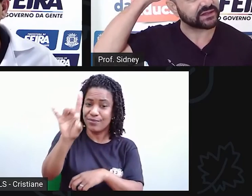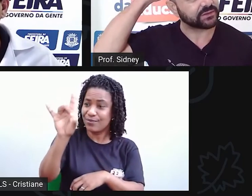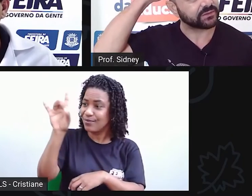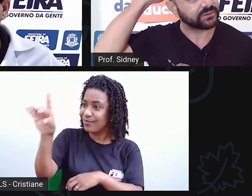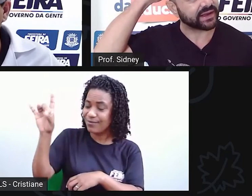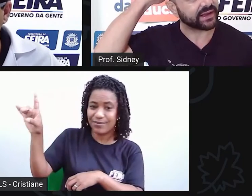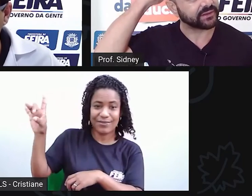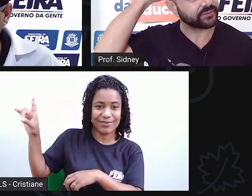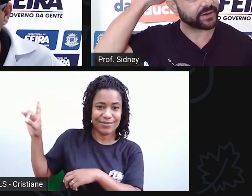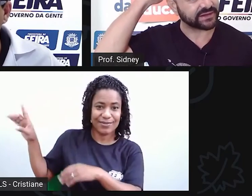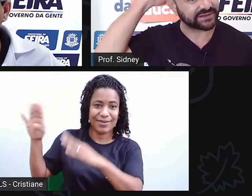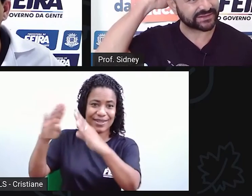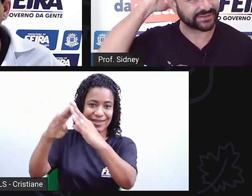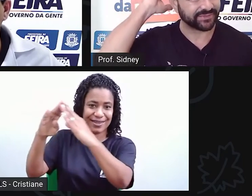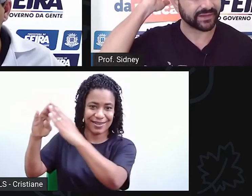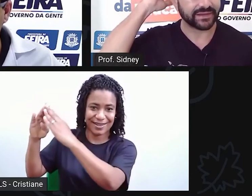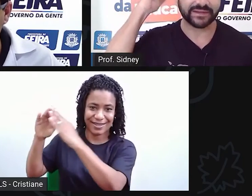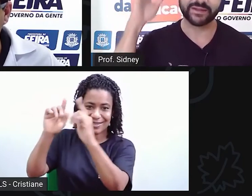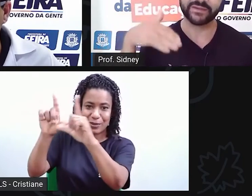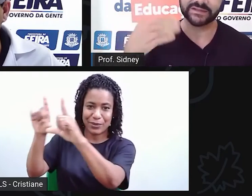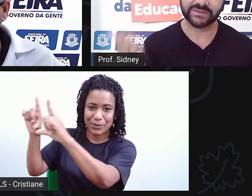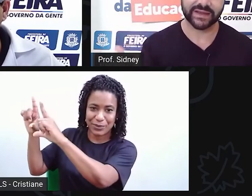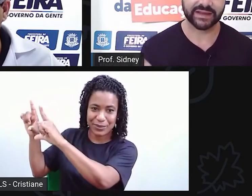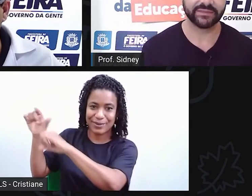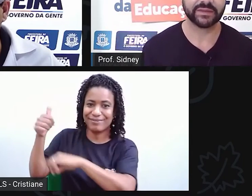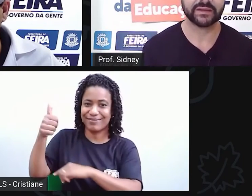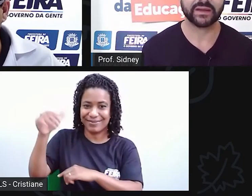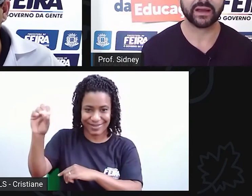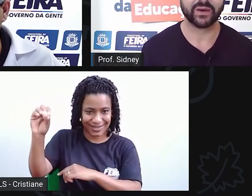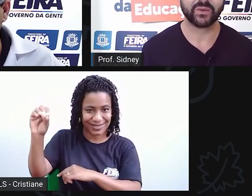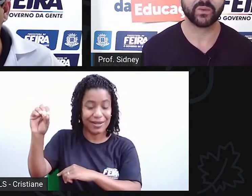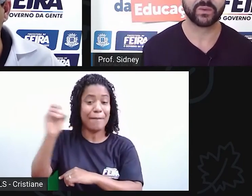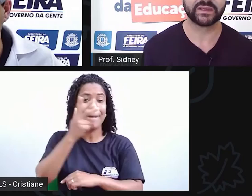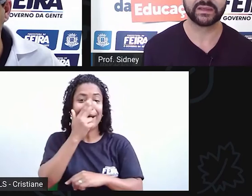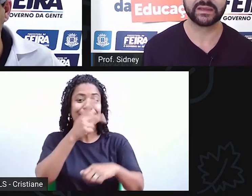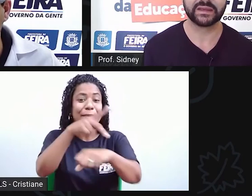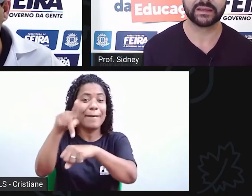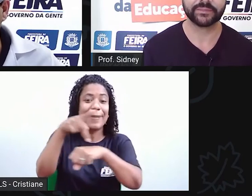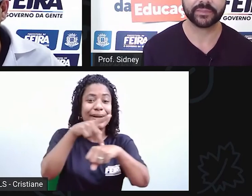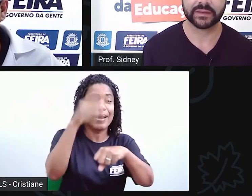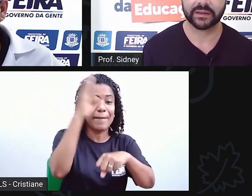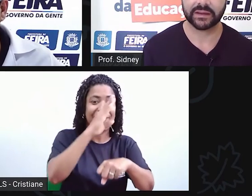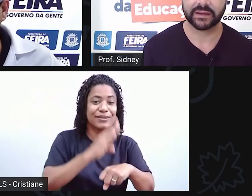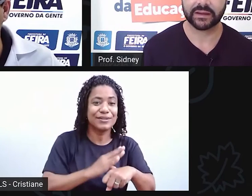fazenda em algum lugar do país. Então, isso era algo que